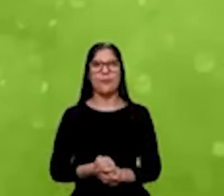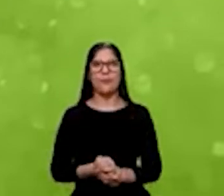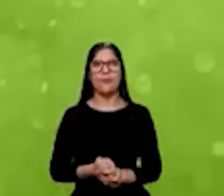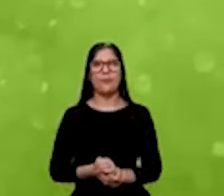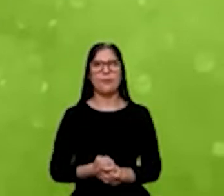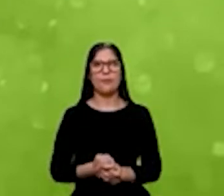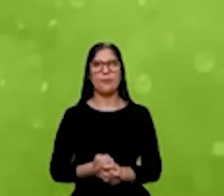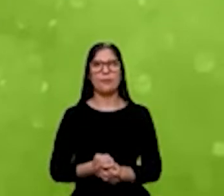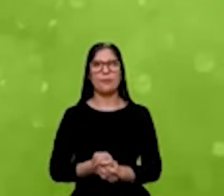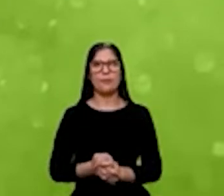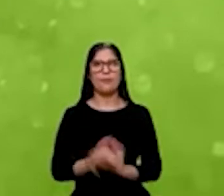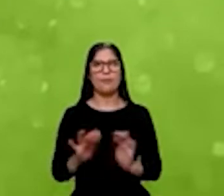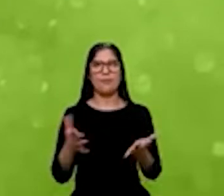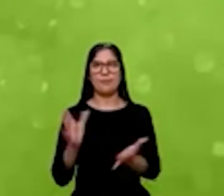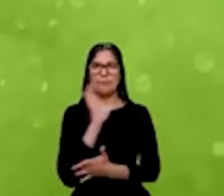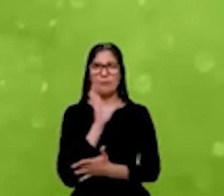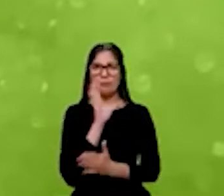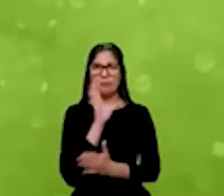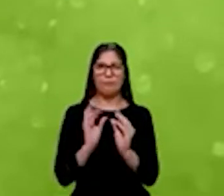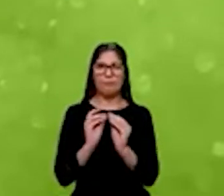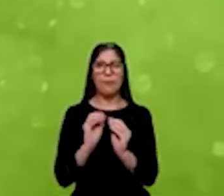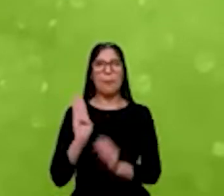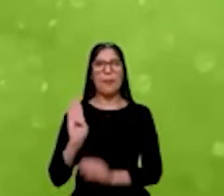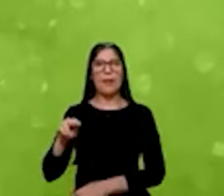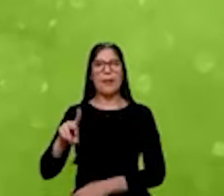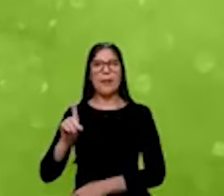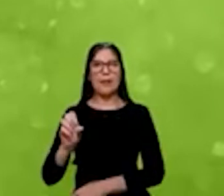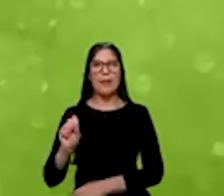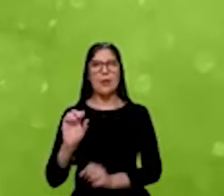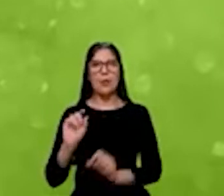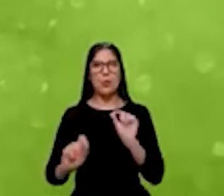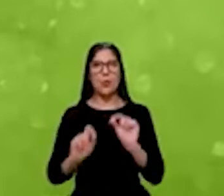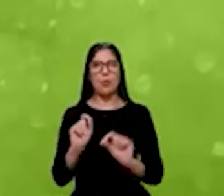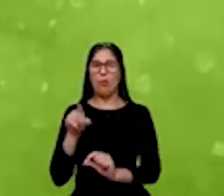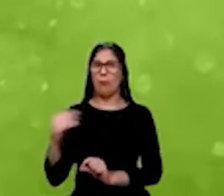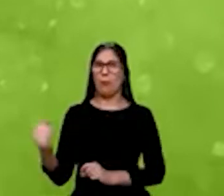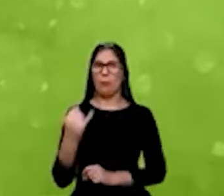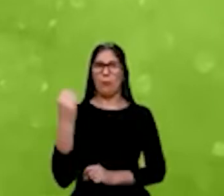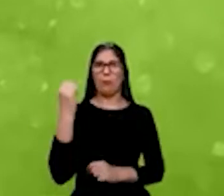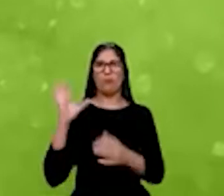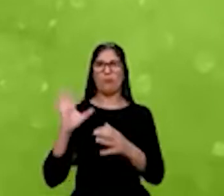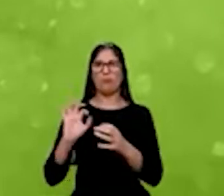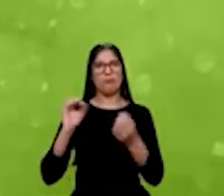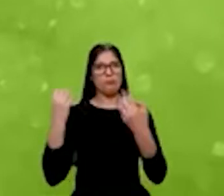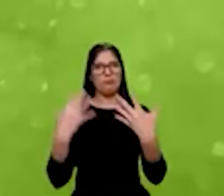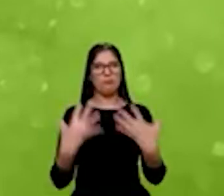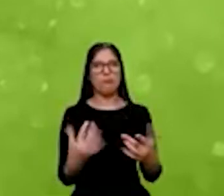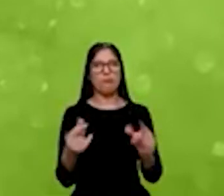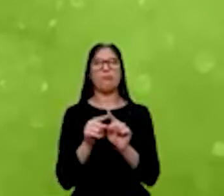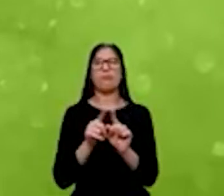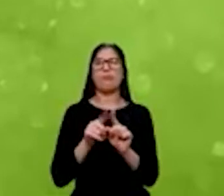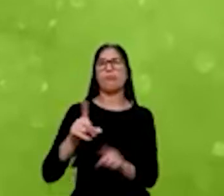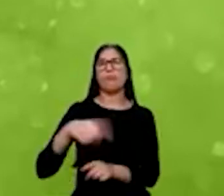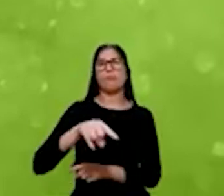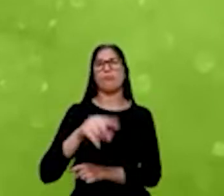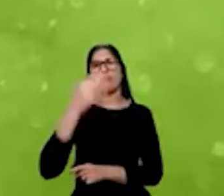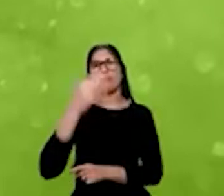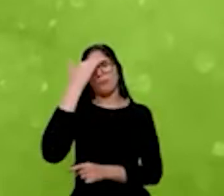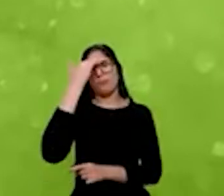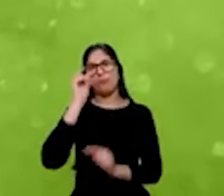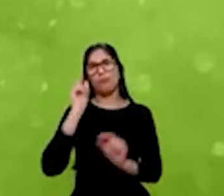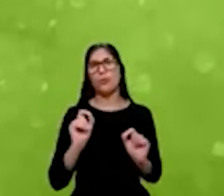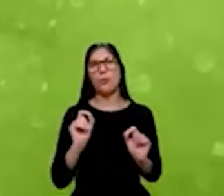Bom, muito rapidamente, quem é o BNDES? Eu acho que é importante contextualizar e fazer com que vocês, compartilhar com vocês